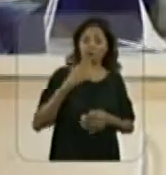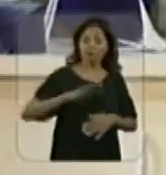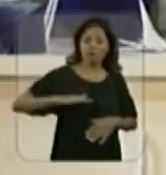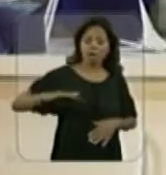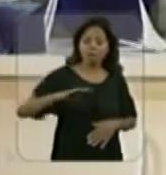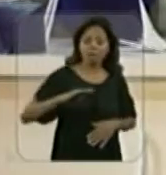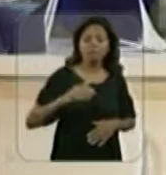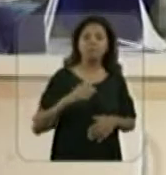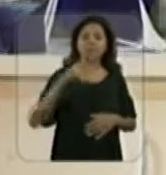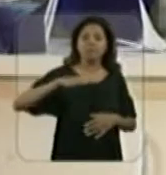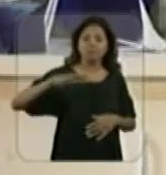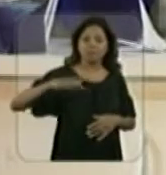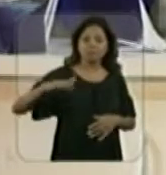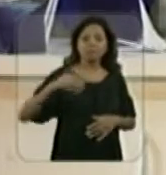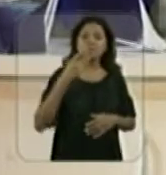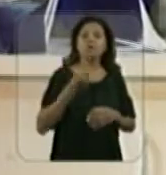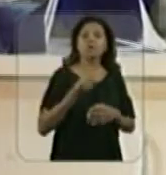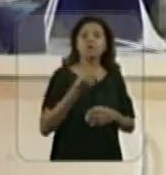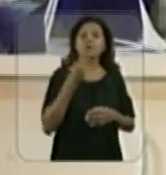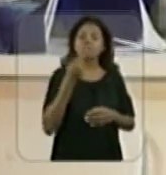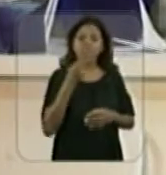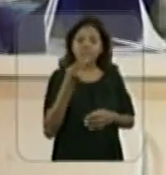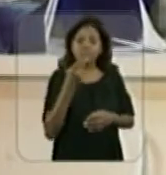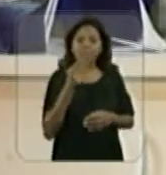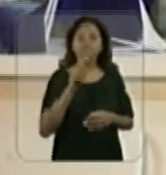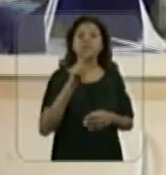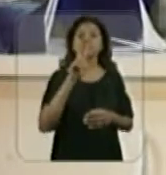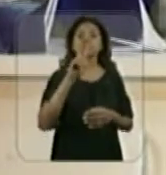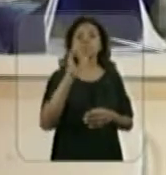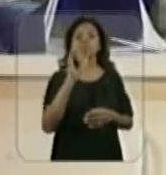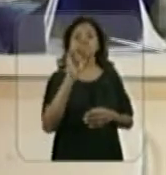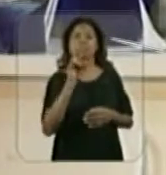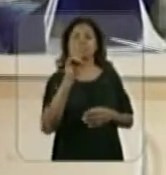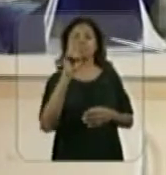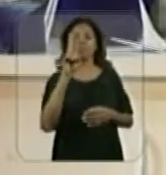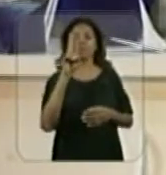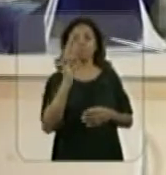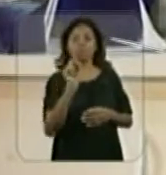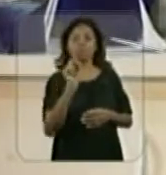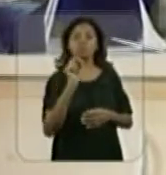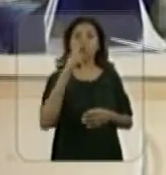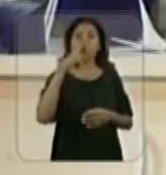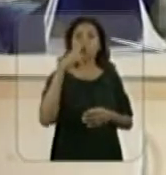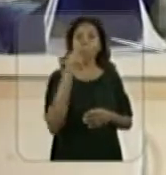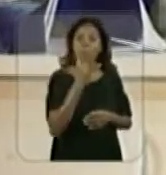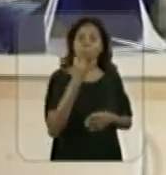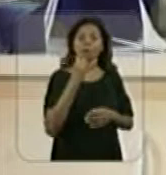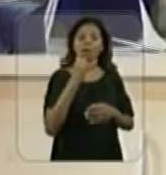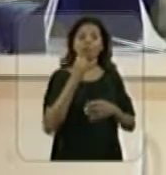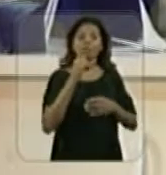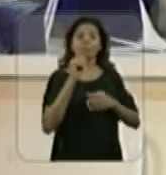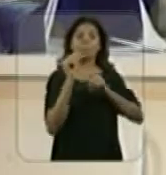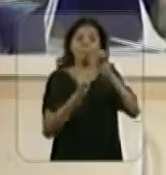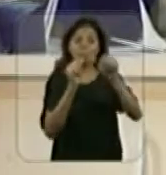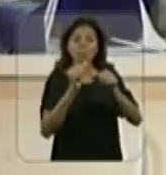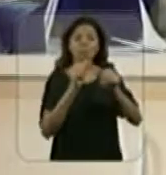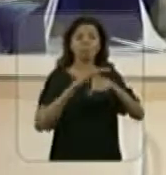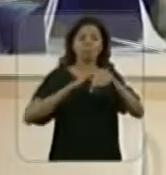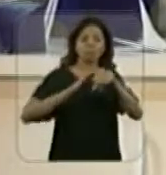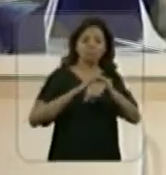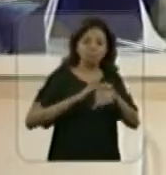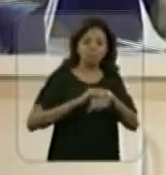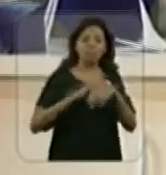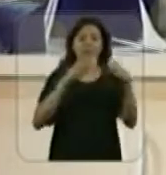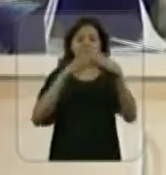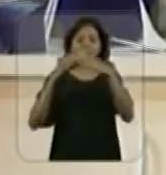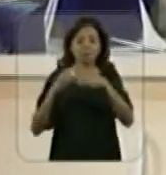começa a falar alguma coisa que faça menção ao vírus, os pais desconversam, o médico desconversa, a